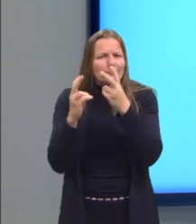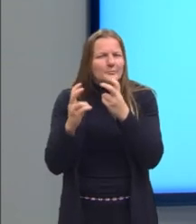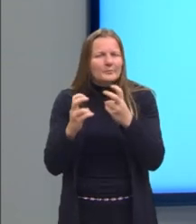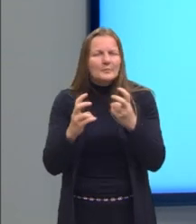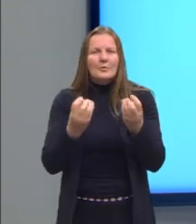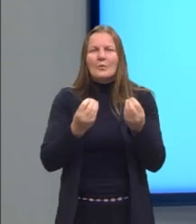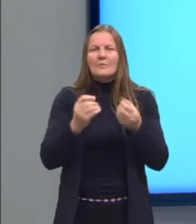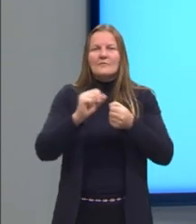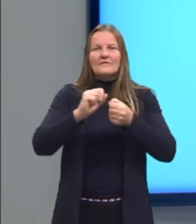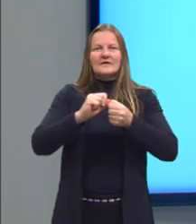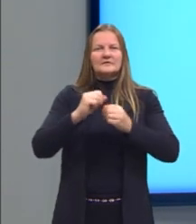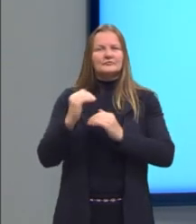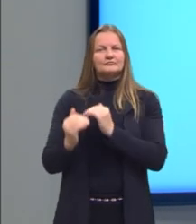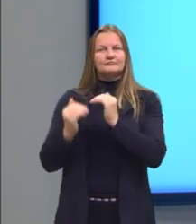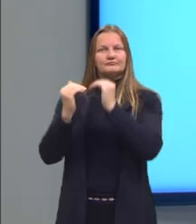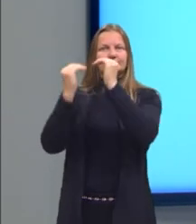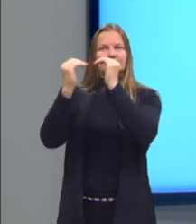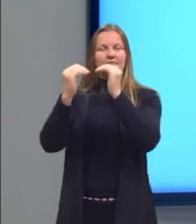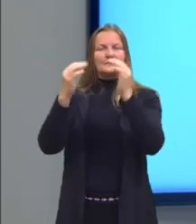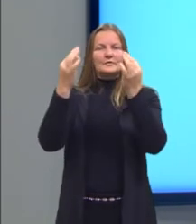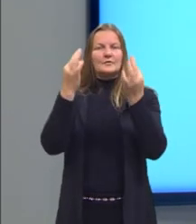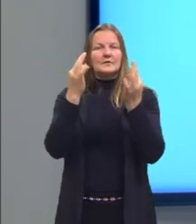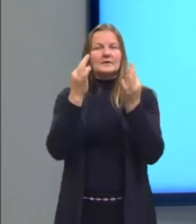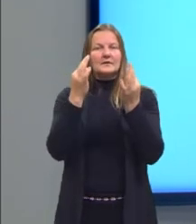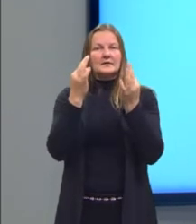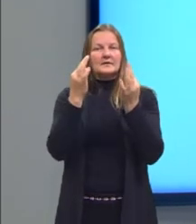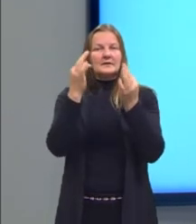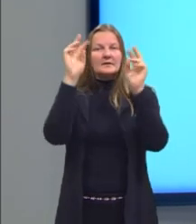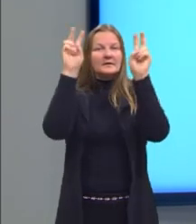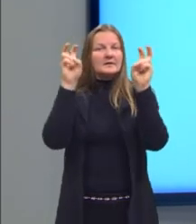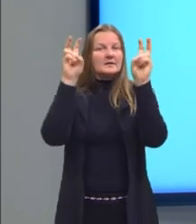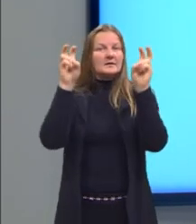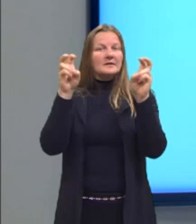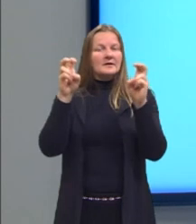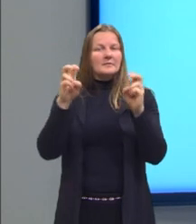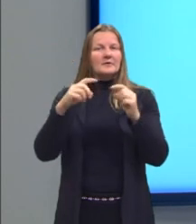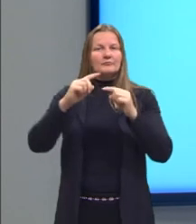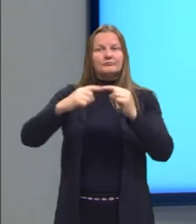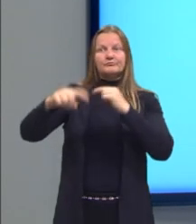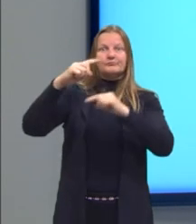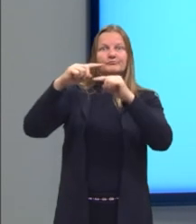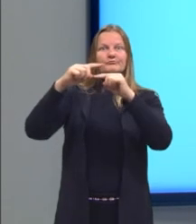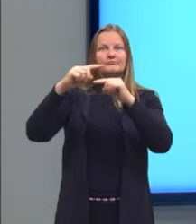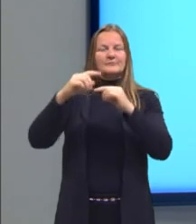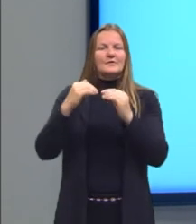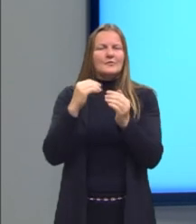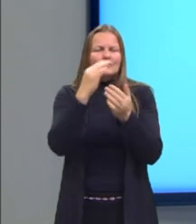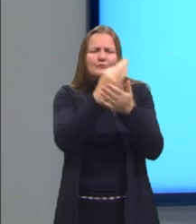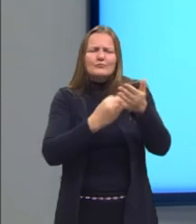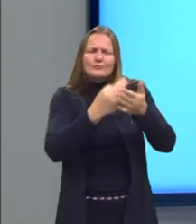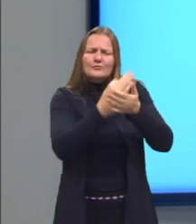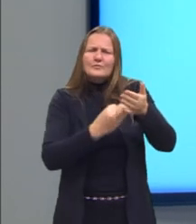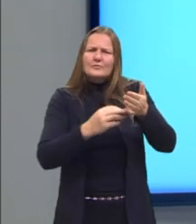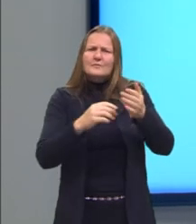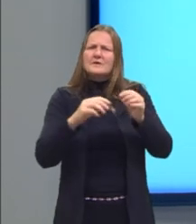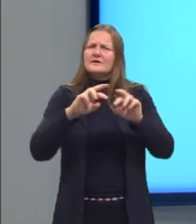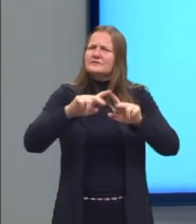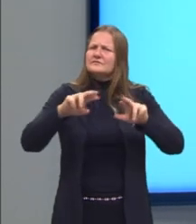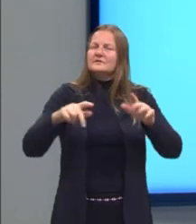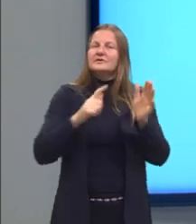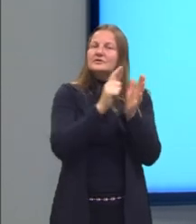concorrem para a progressão temática e para a organização e estruturação de textos de diferentes